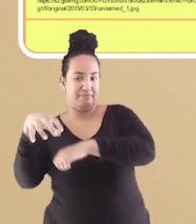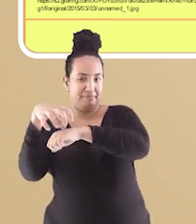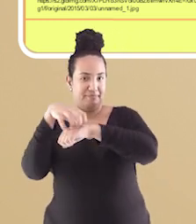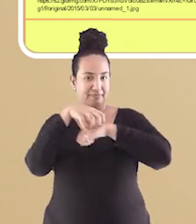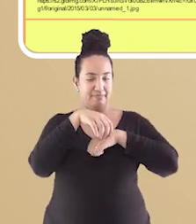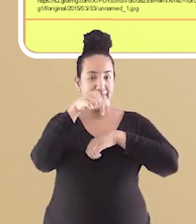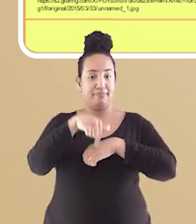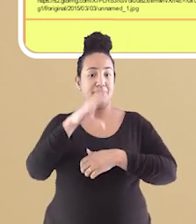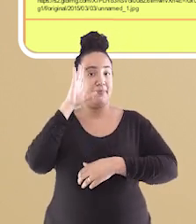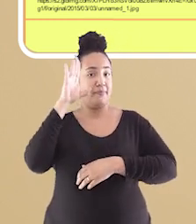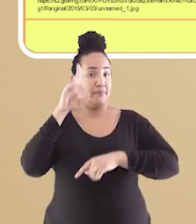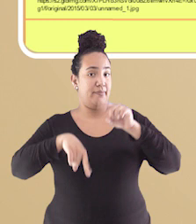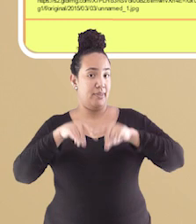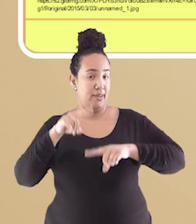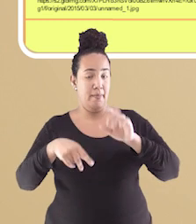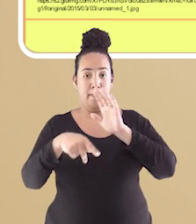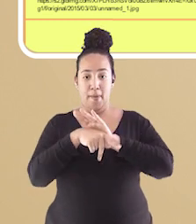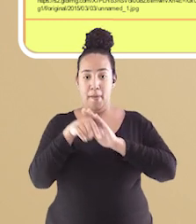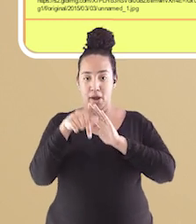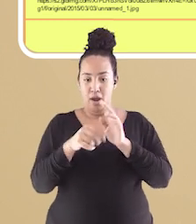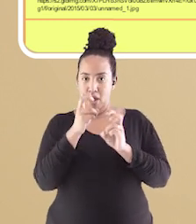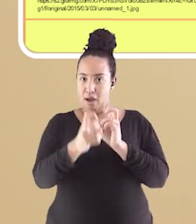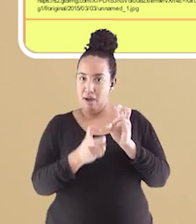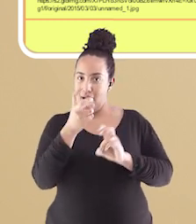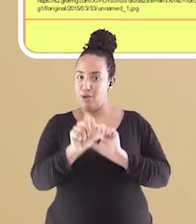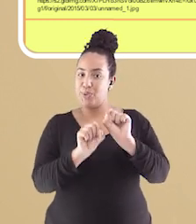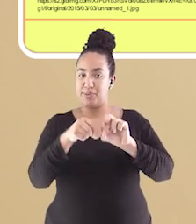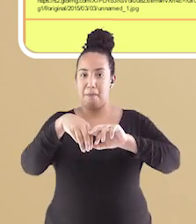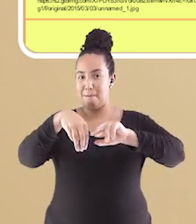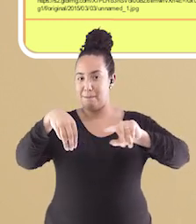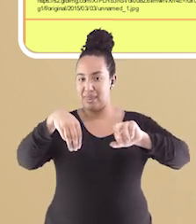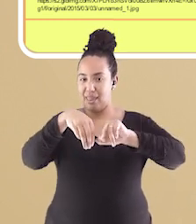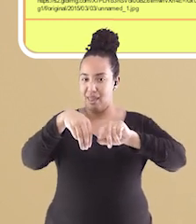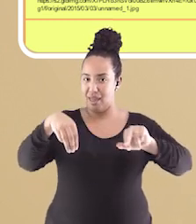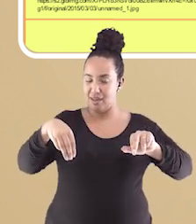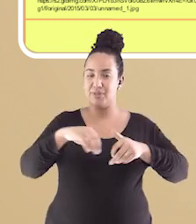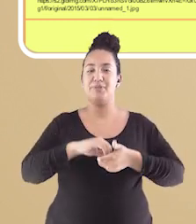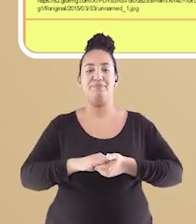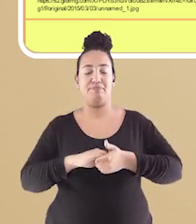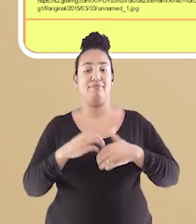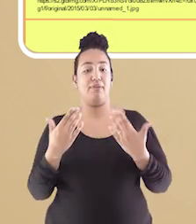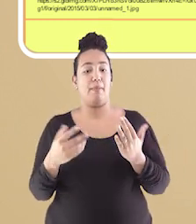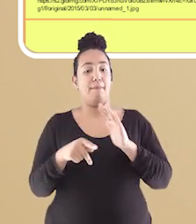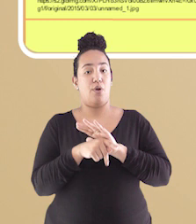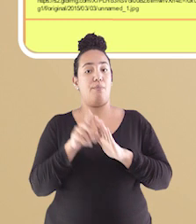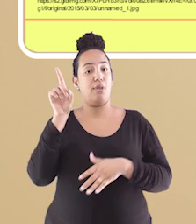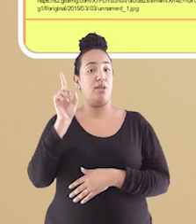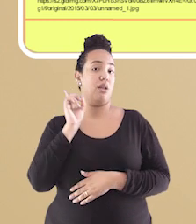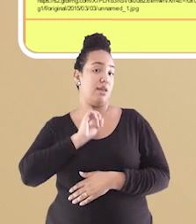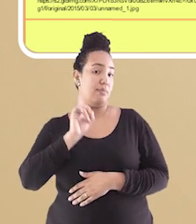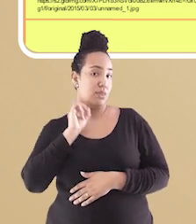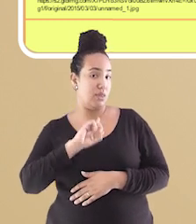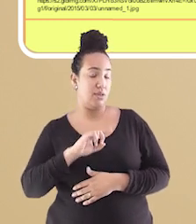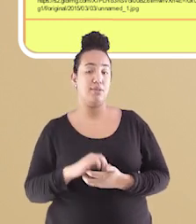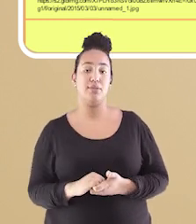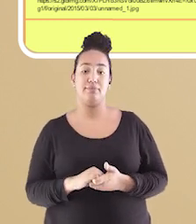O principal produto que vem pelos trilhos é o minério de ferro, proveniente de Minas